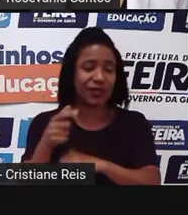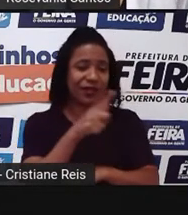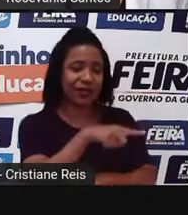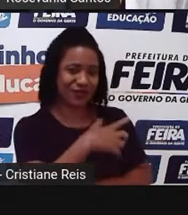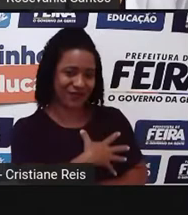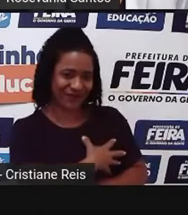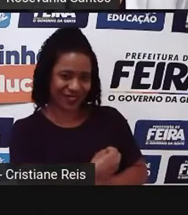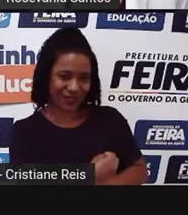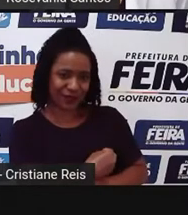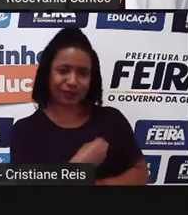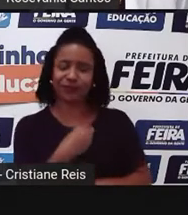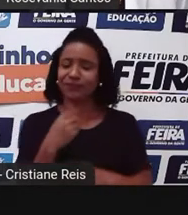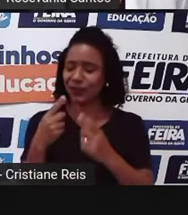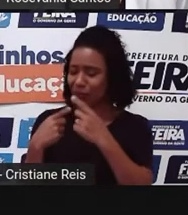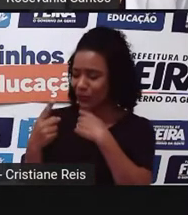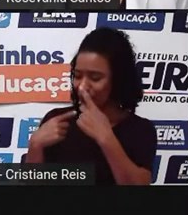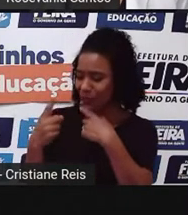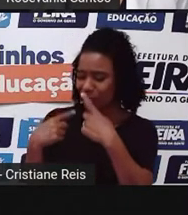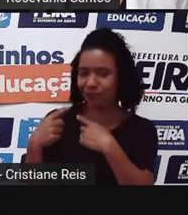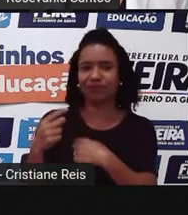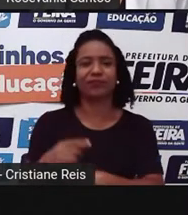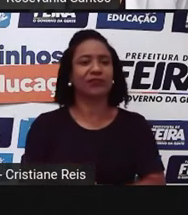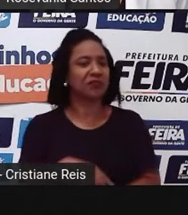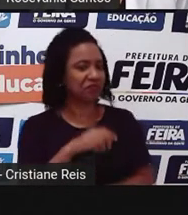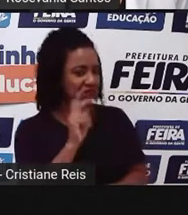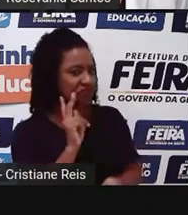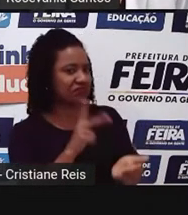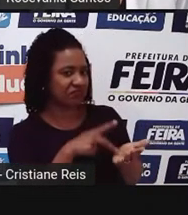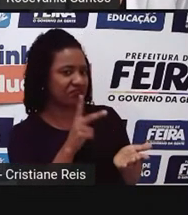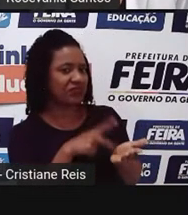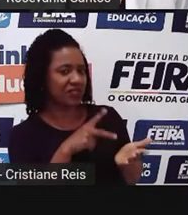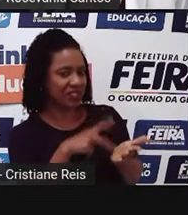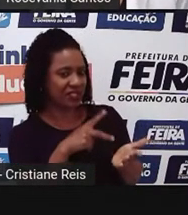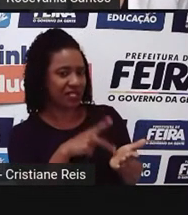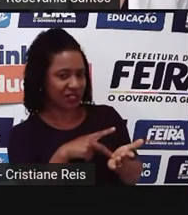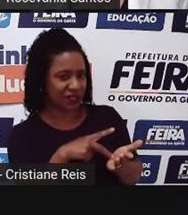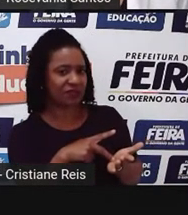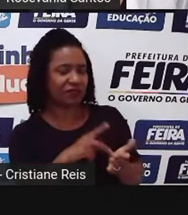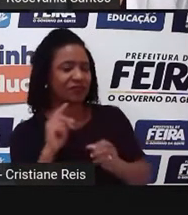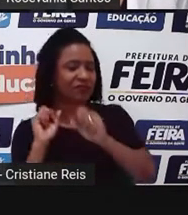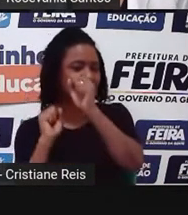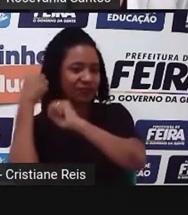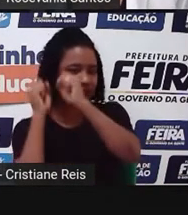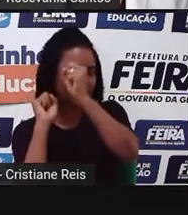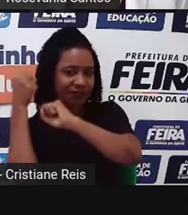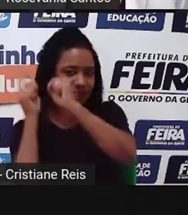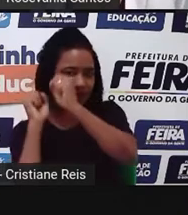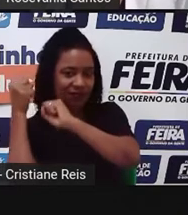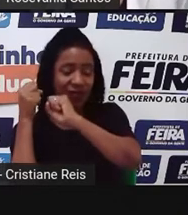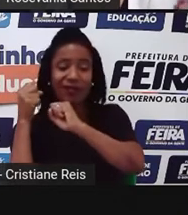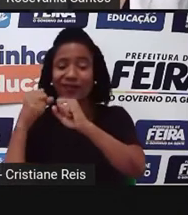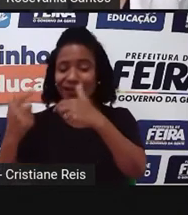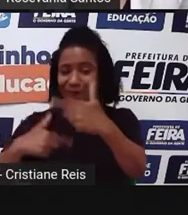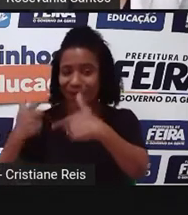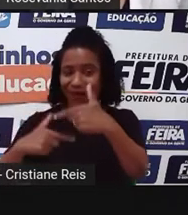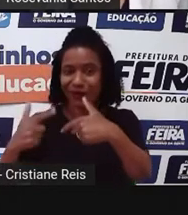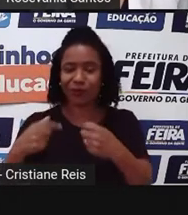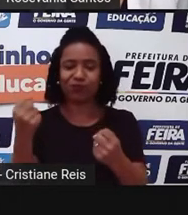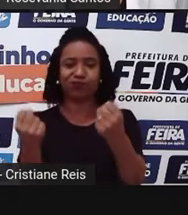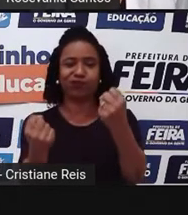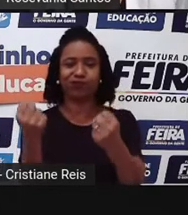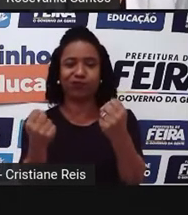Aí ele vai e fala assim, É verdade, meu filho, eu trabalho com a fabricação de máquinas agrícolas. Olha que